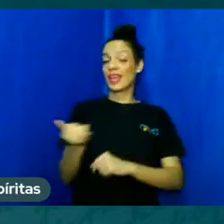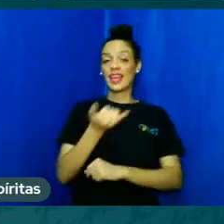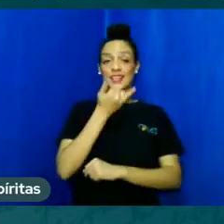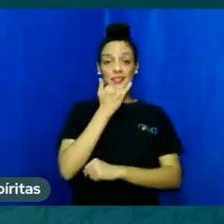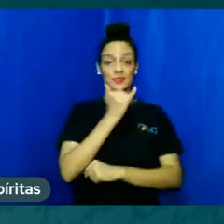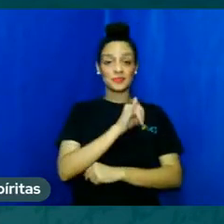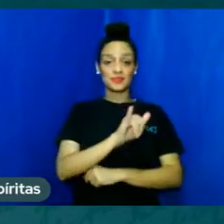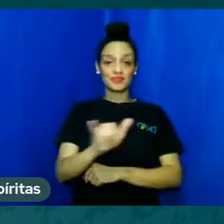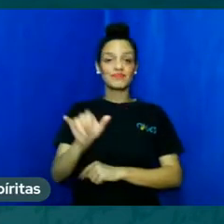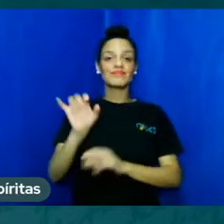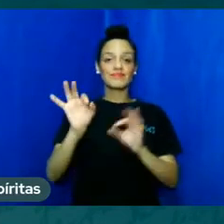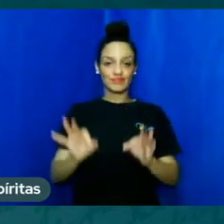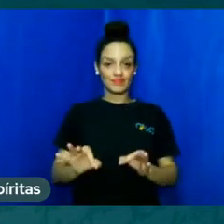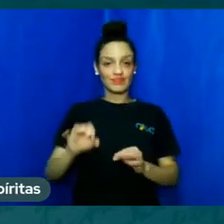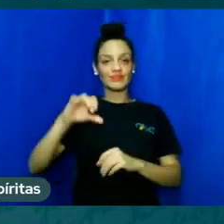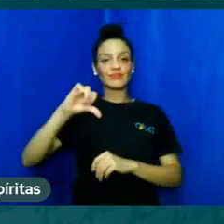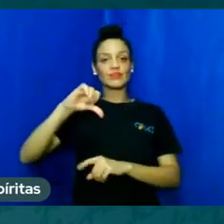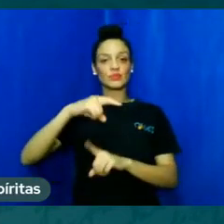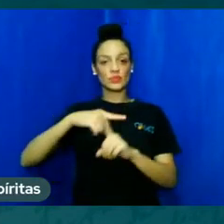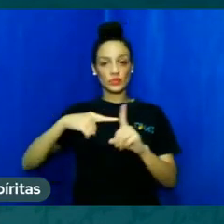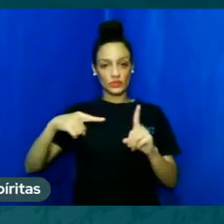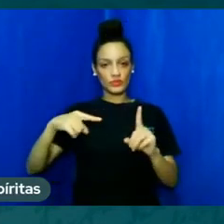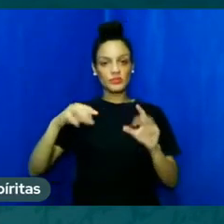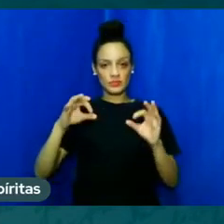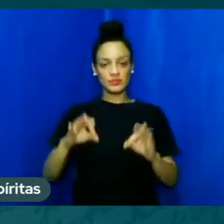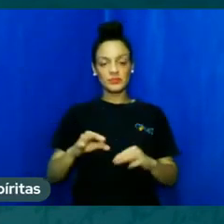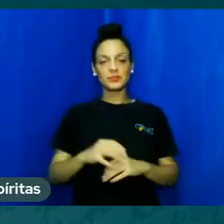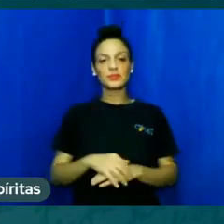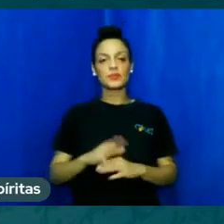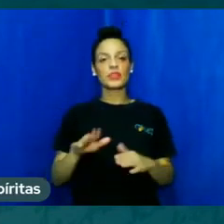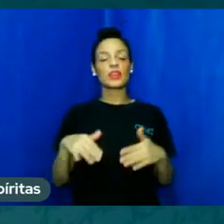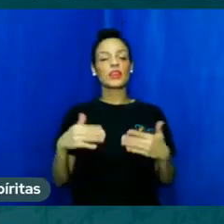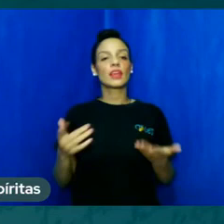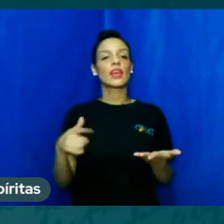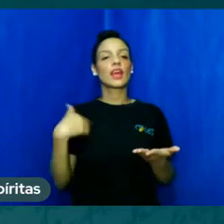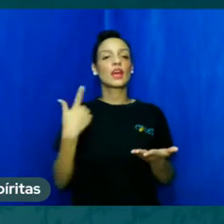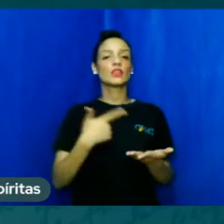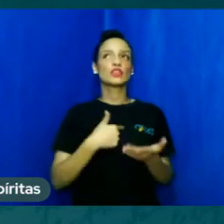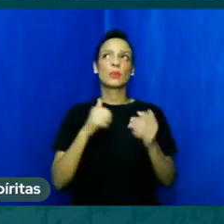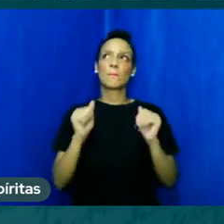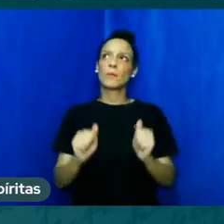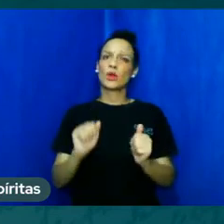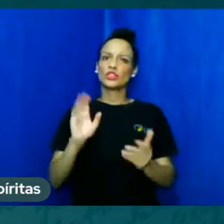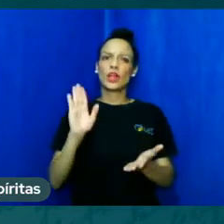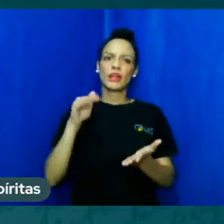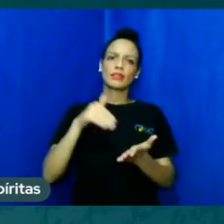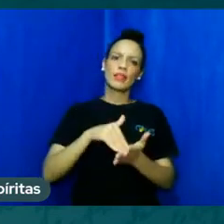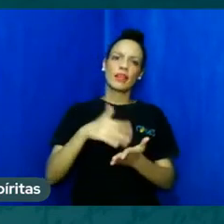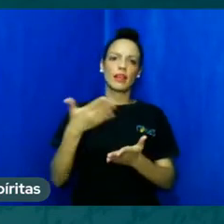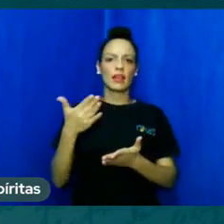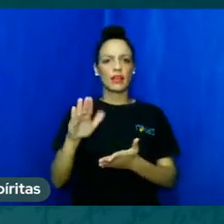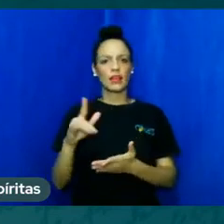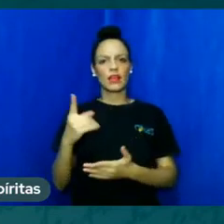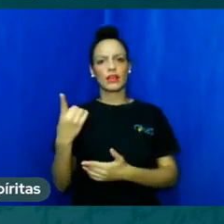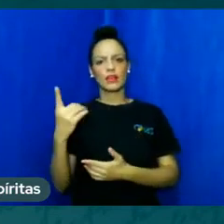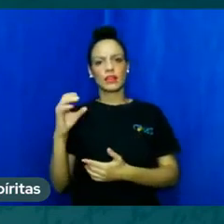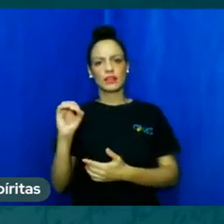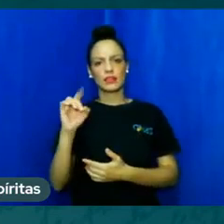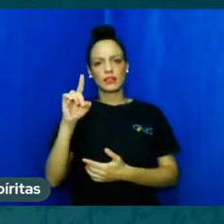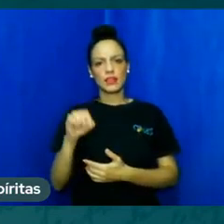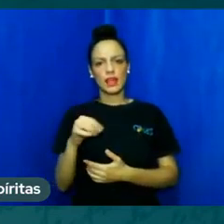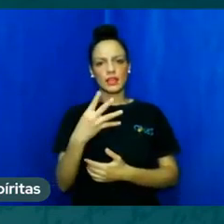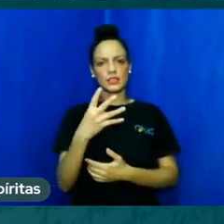21h30 de Brasília, tá? E nós vamos até, poderemos ir até 10h45, para